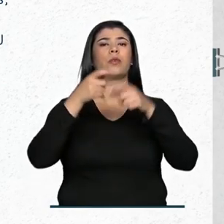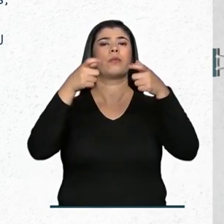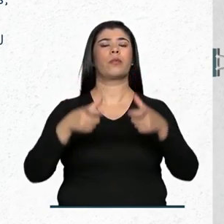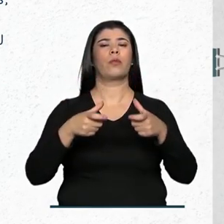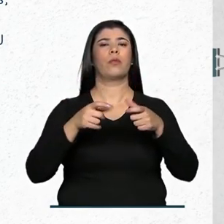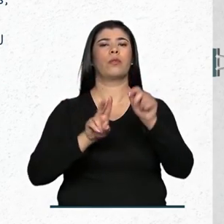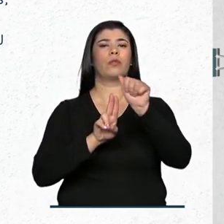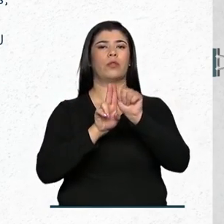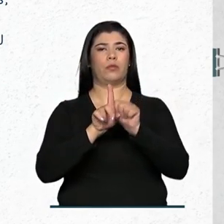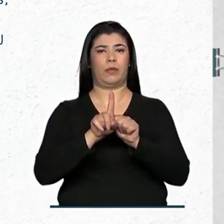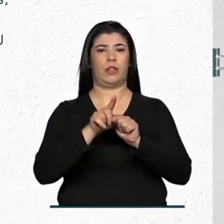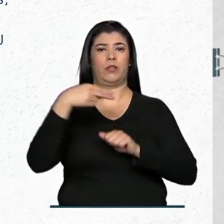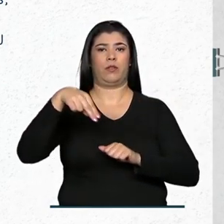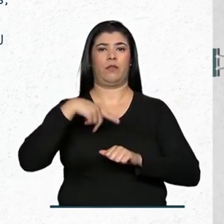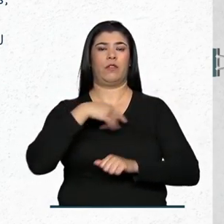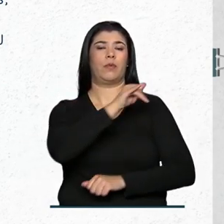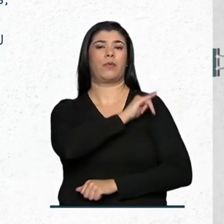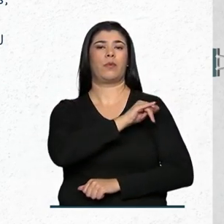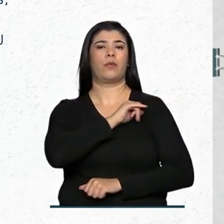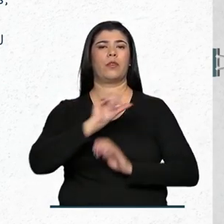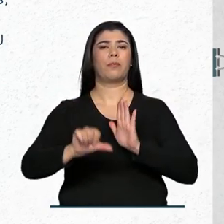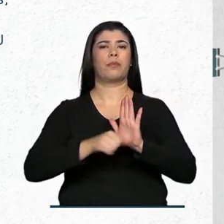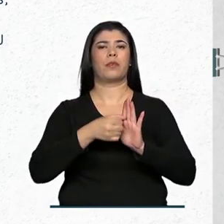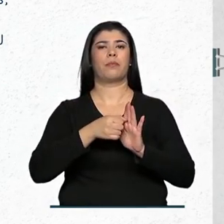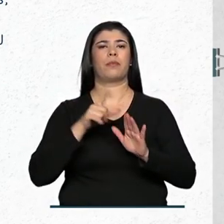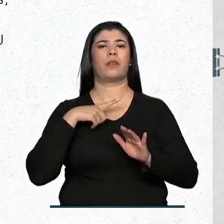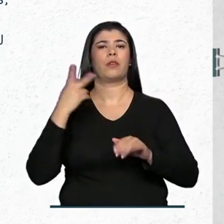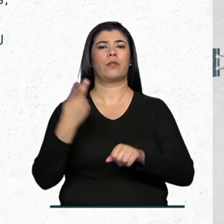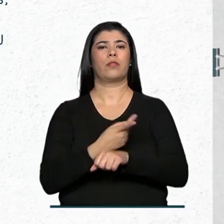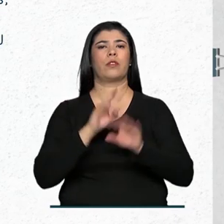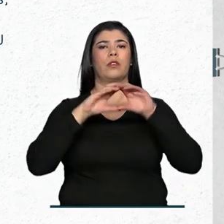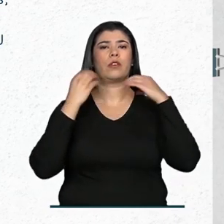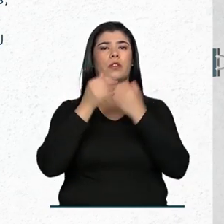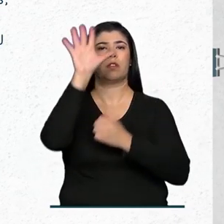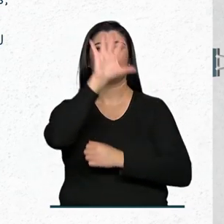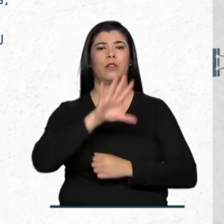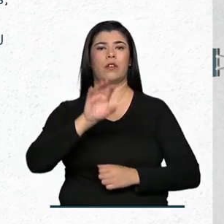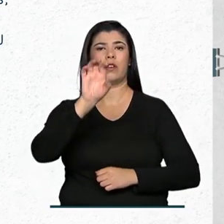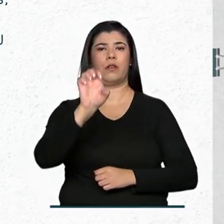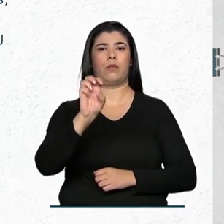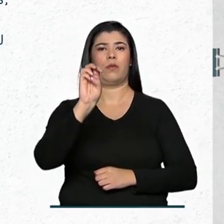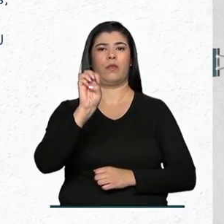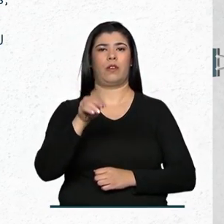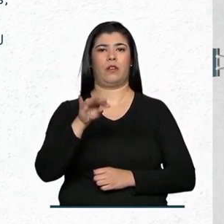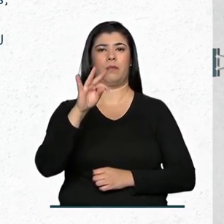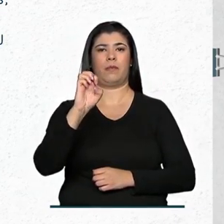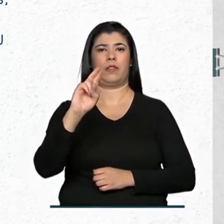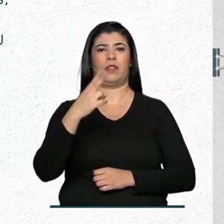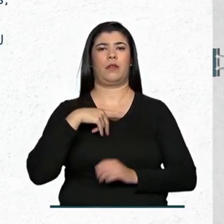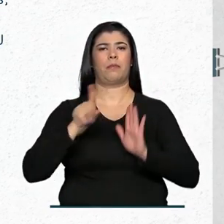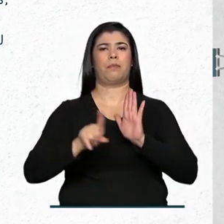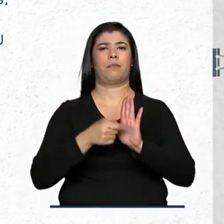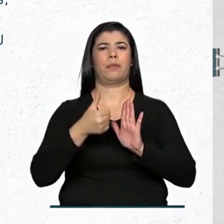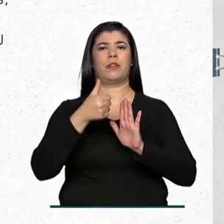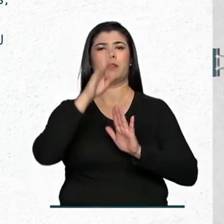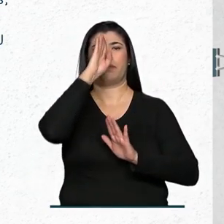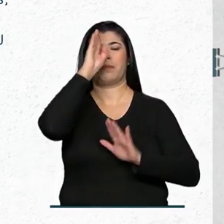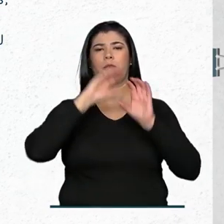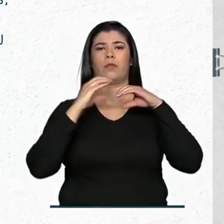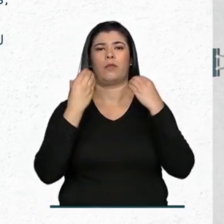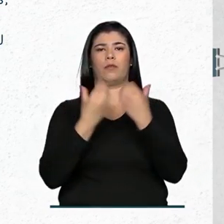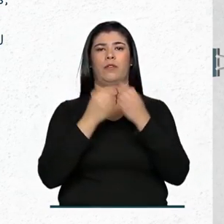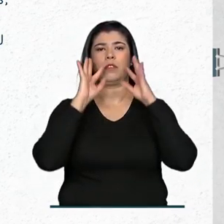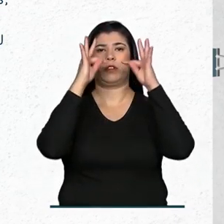feita em novembro, no Rio de Janeiro, durante a primeira edição nacional da Emtec, principal conferência mundial sobre tecnologias